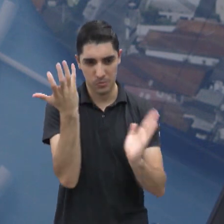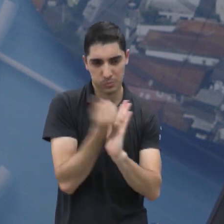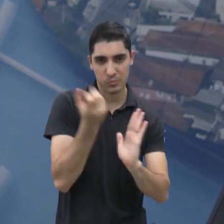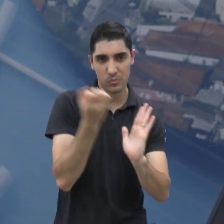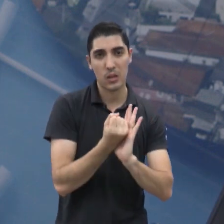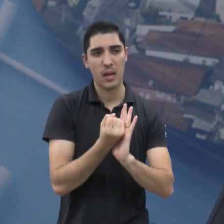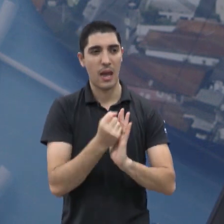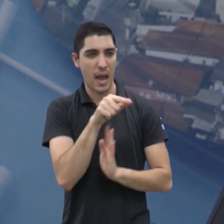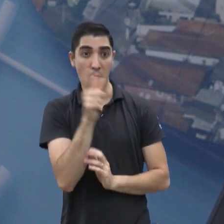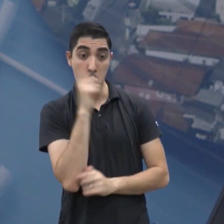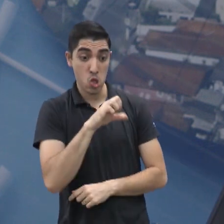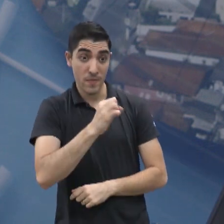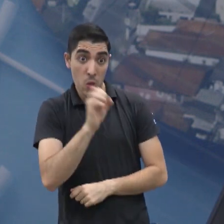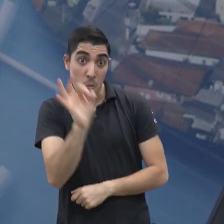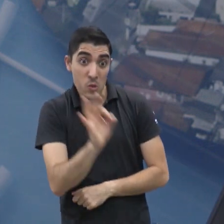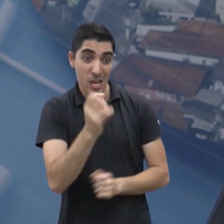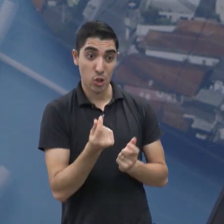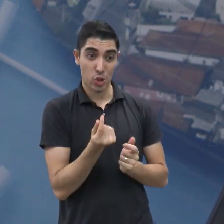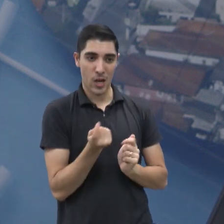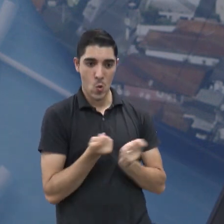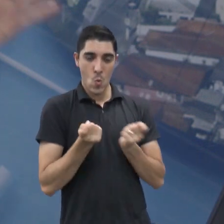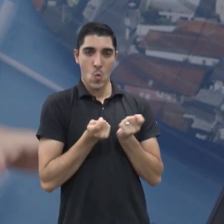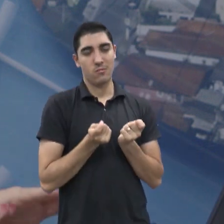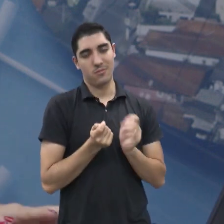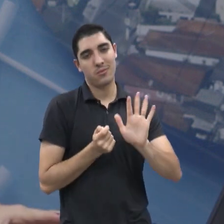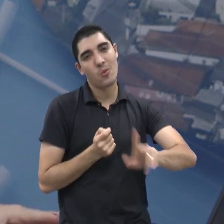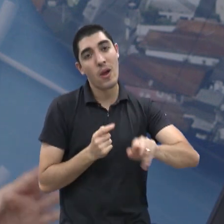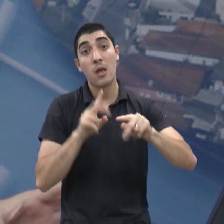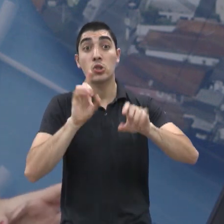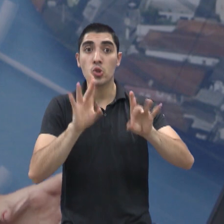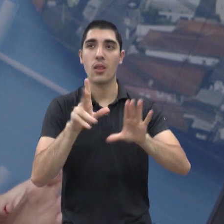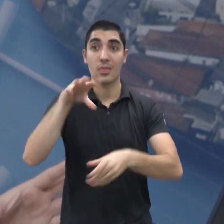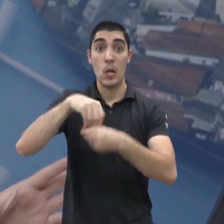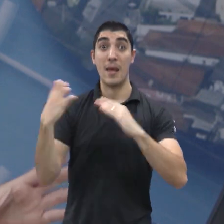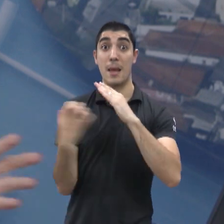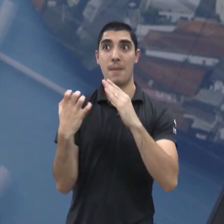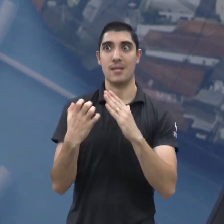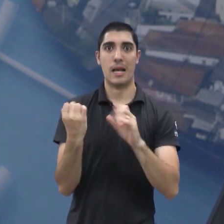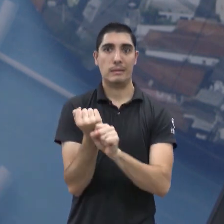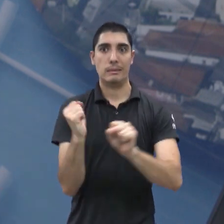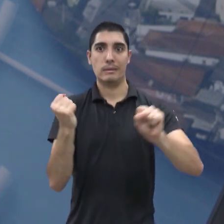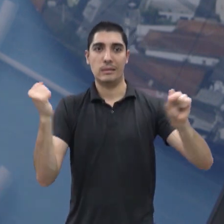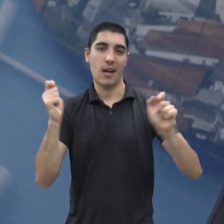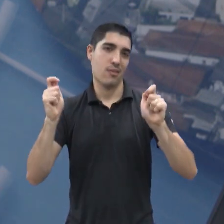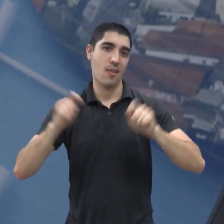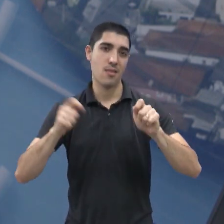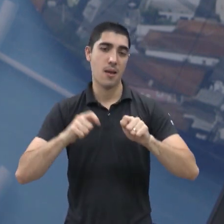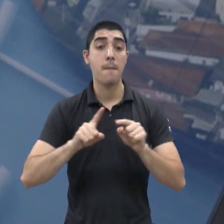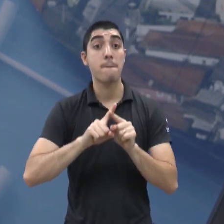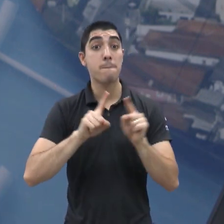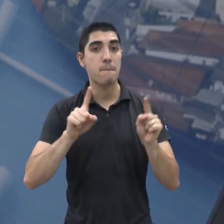chegar a 95% a 98%, mas o cálculo lá no fim do mês, na ponta do lápis, faz a